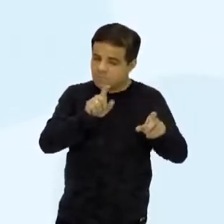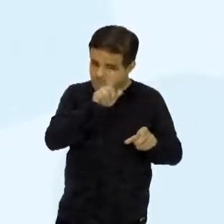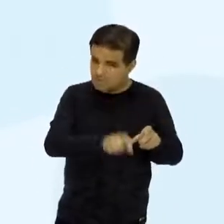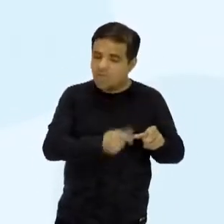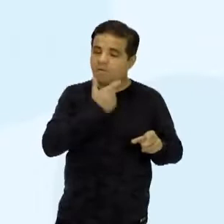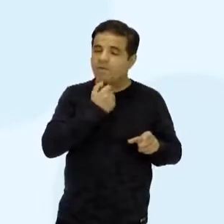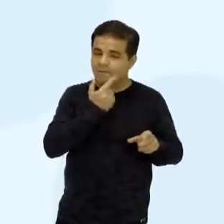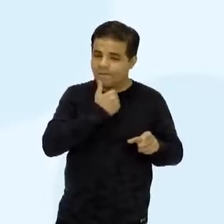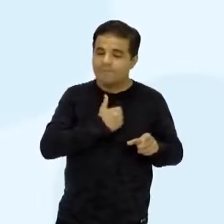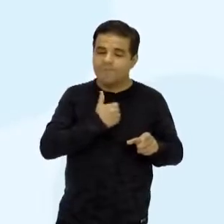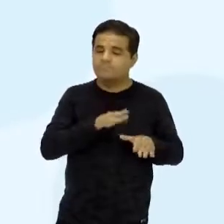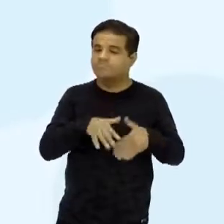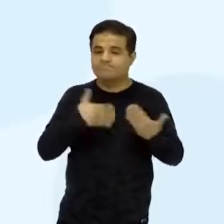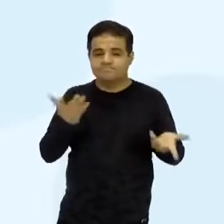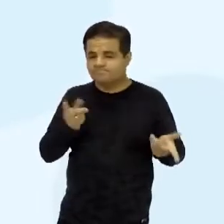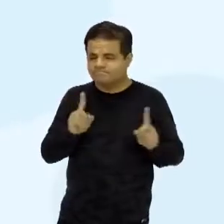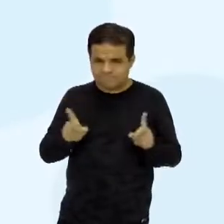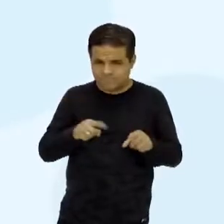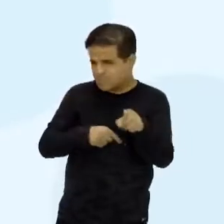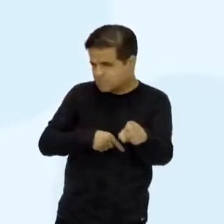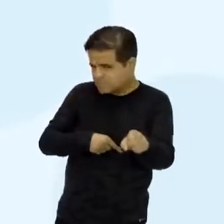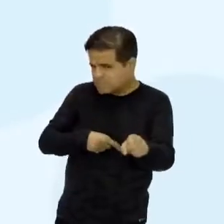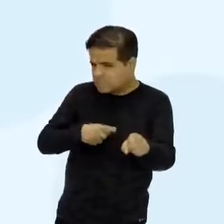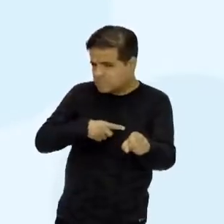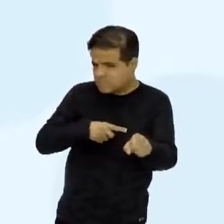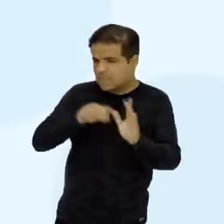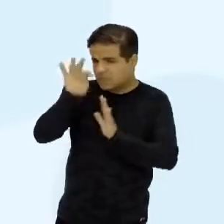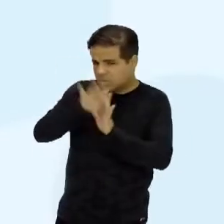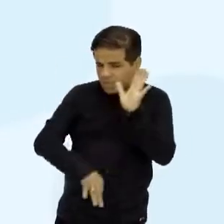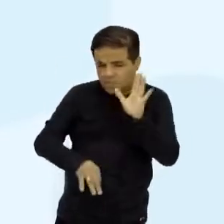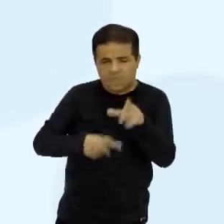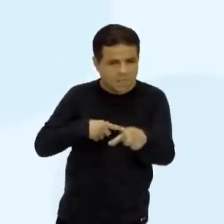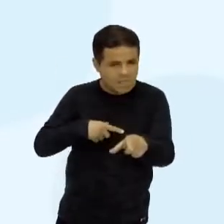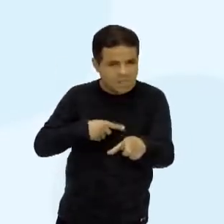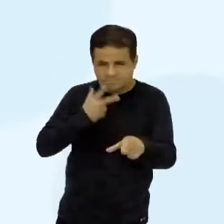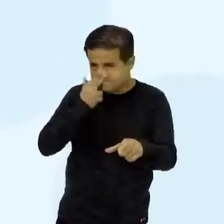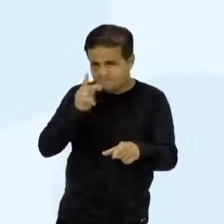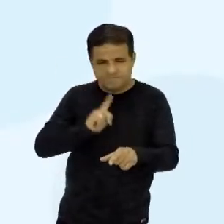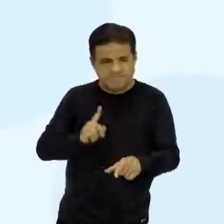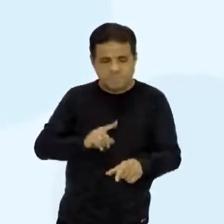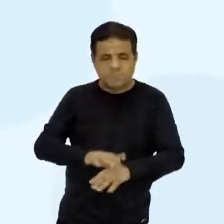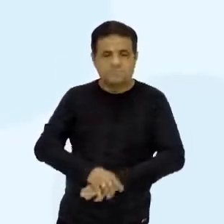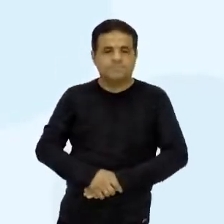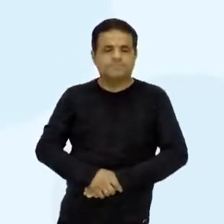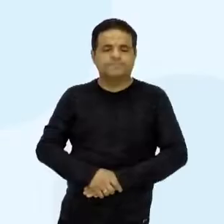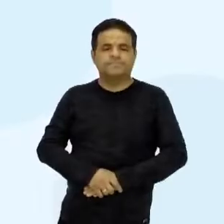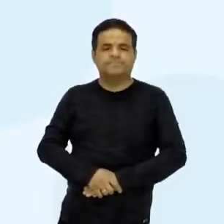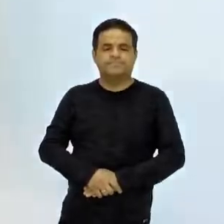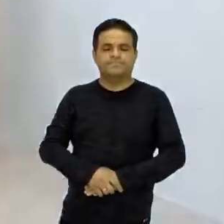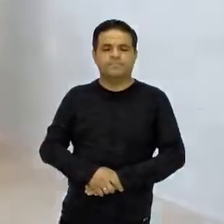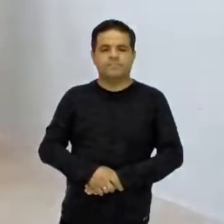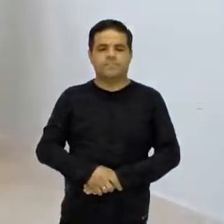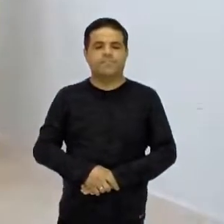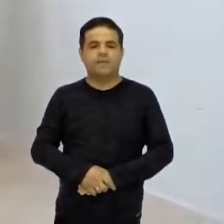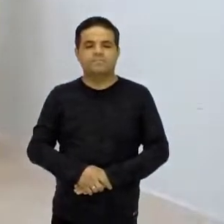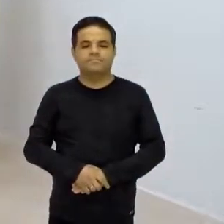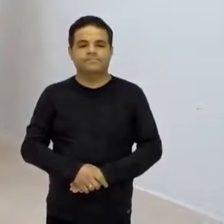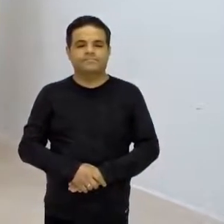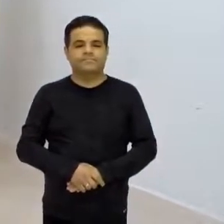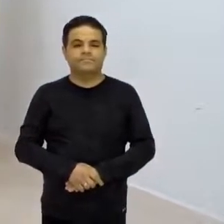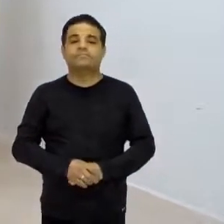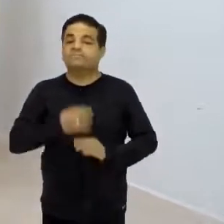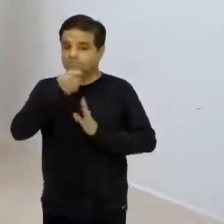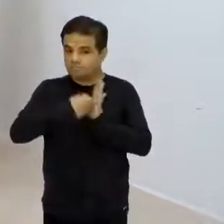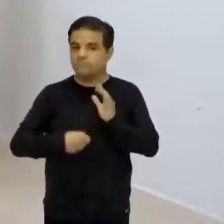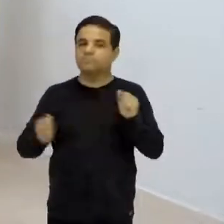do sexo masculino. Será que vocês vão ter o texto aí? Eu acho que não, né, prof? Acho que eu vou ter que fazer esse roteiro junto